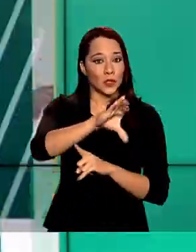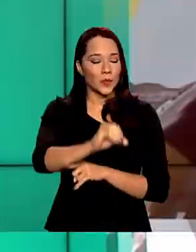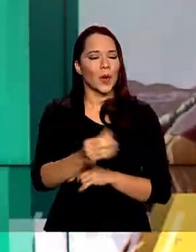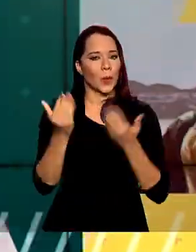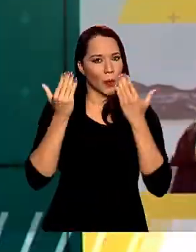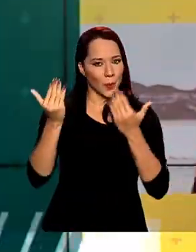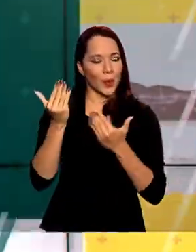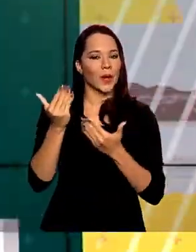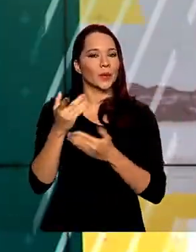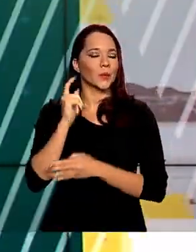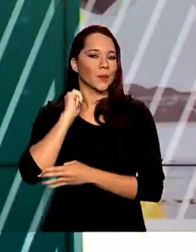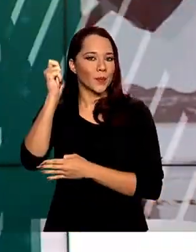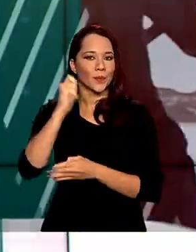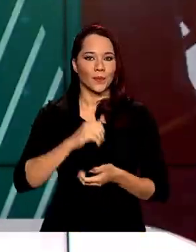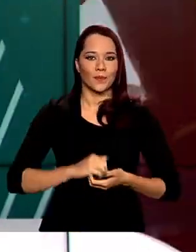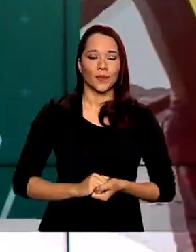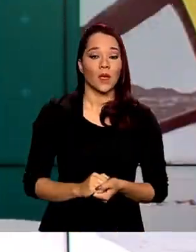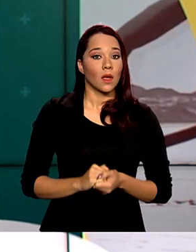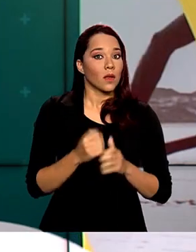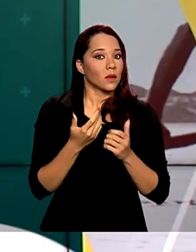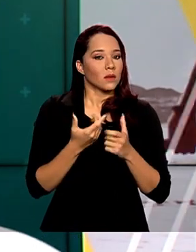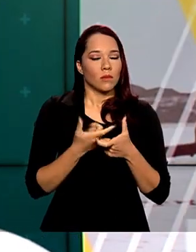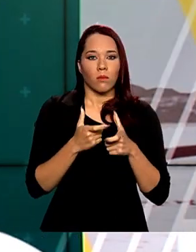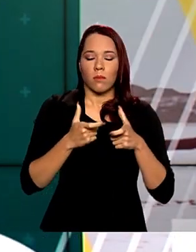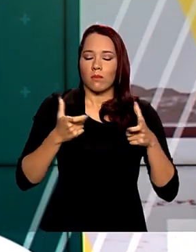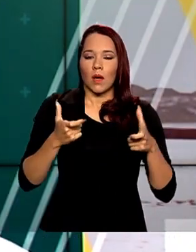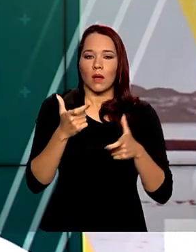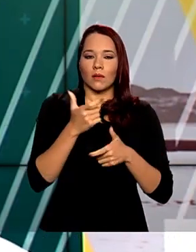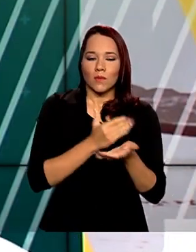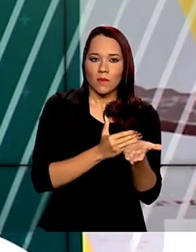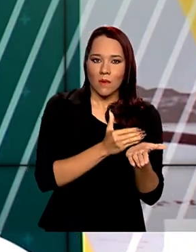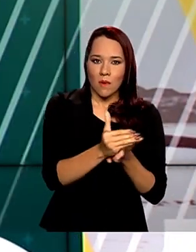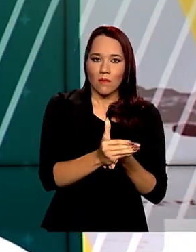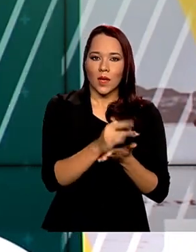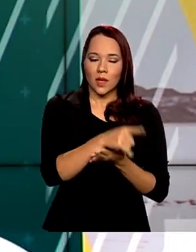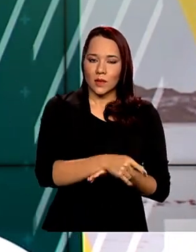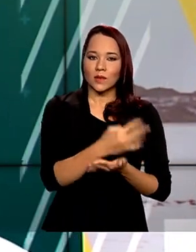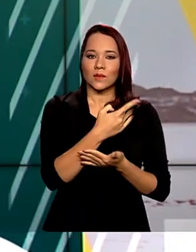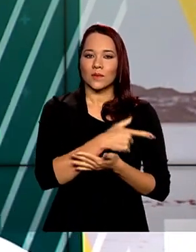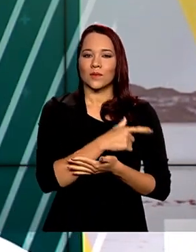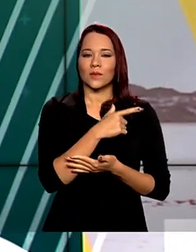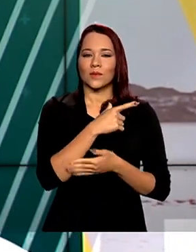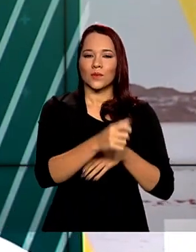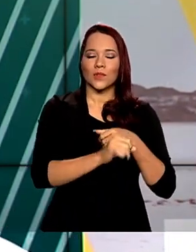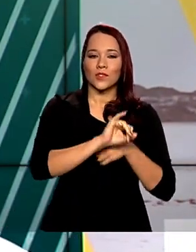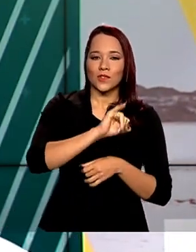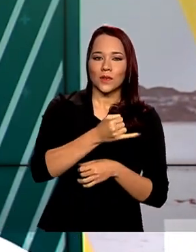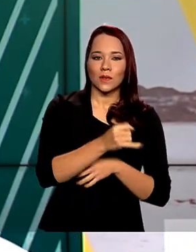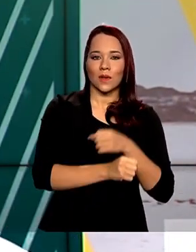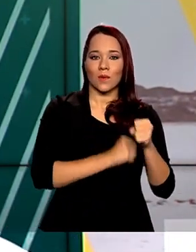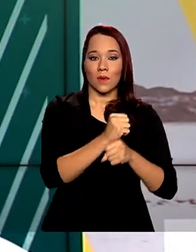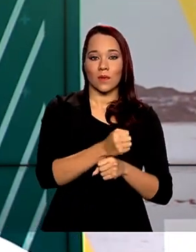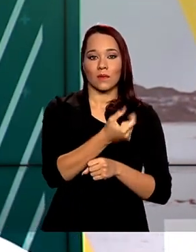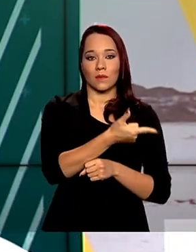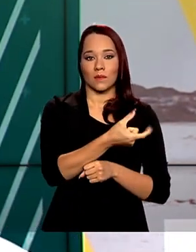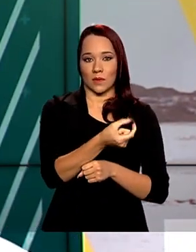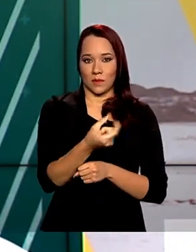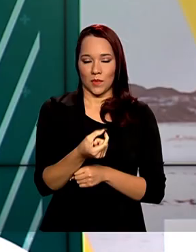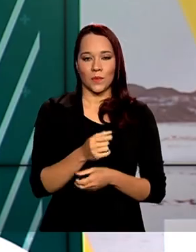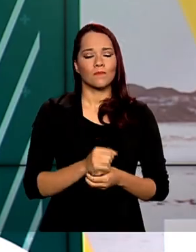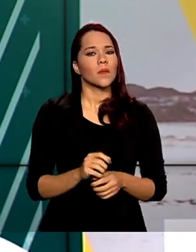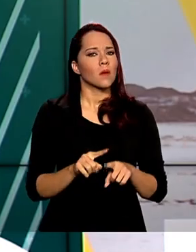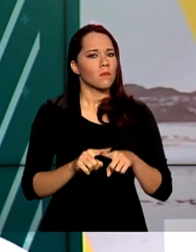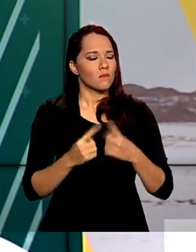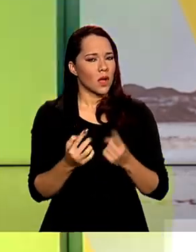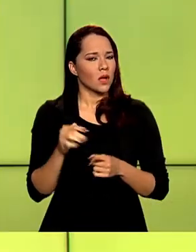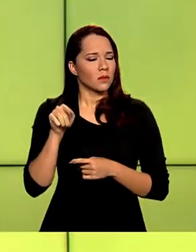na comparação com abril. É o maior crescimento desde o início da série histórica, em janeiro do ano 2000. Mas,